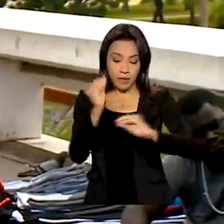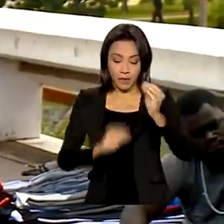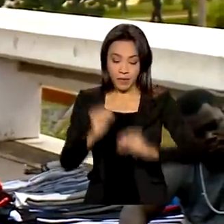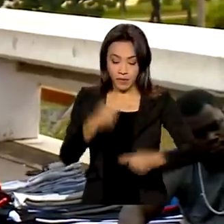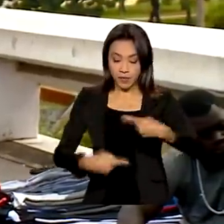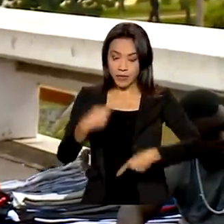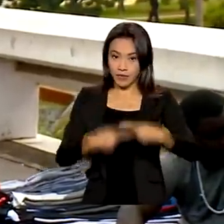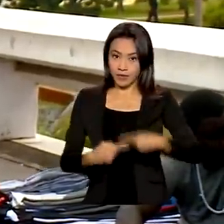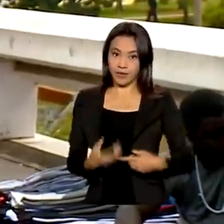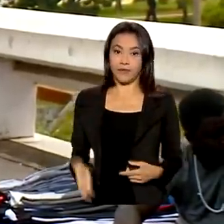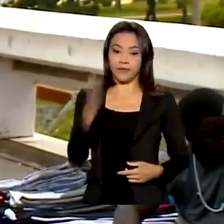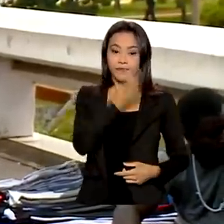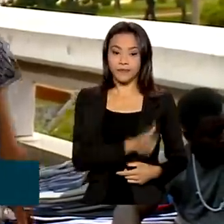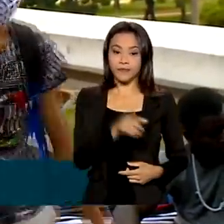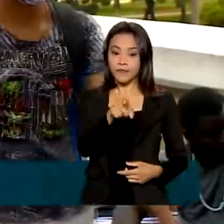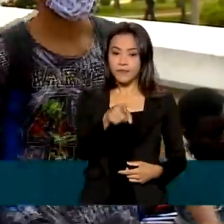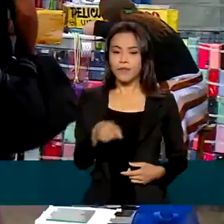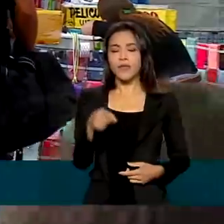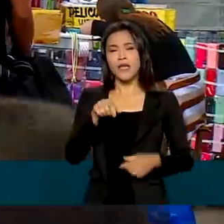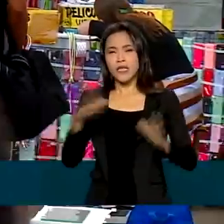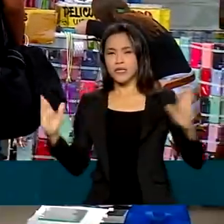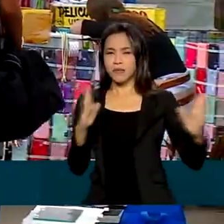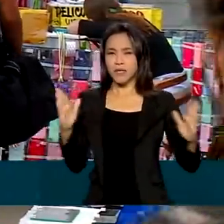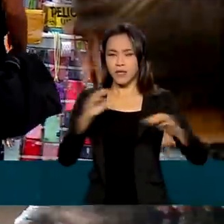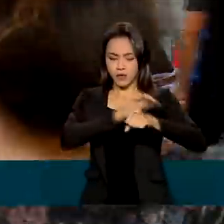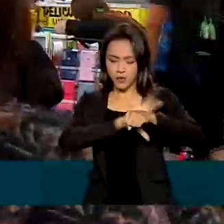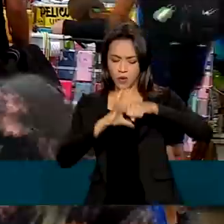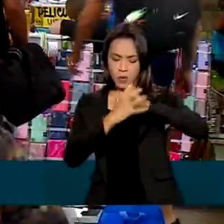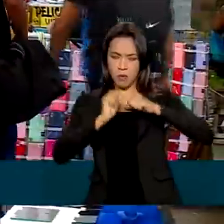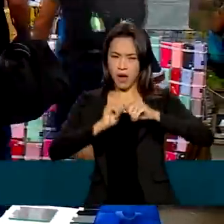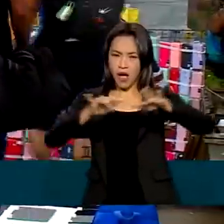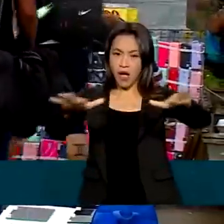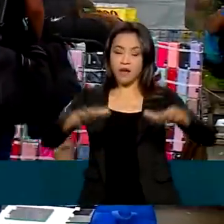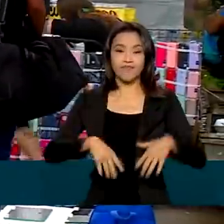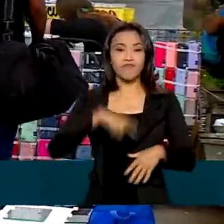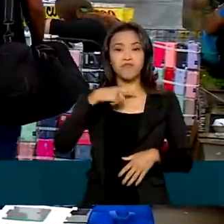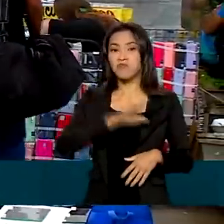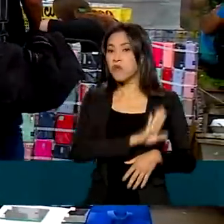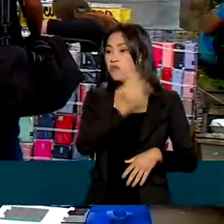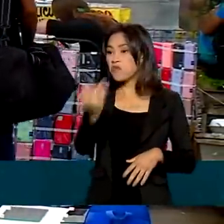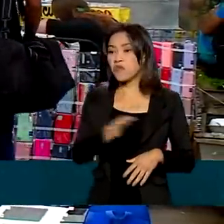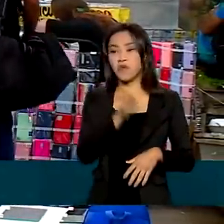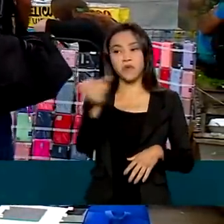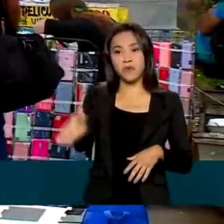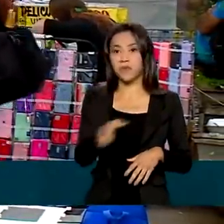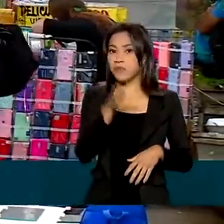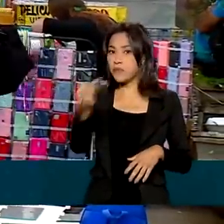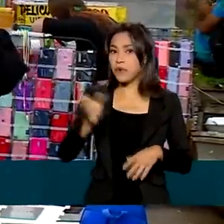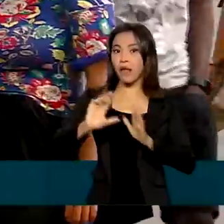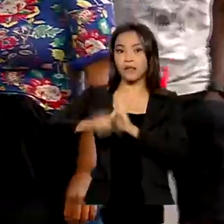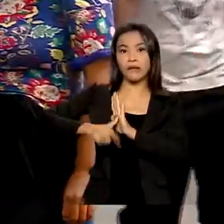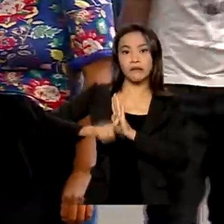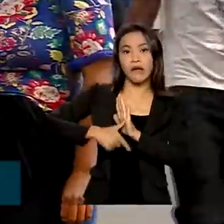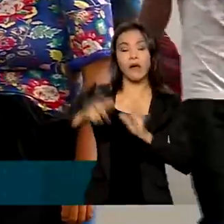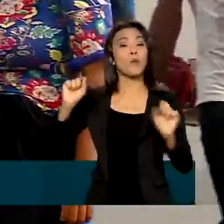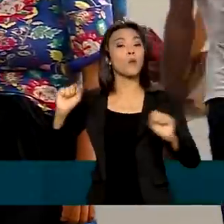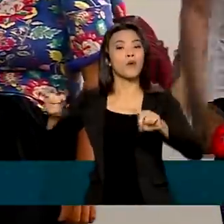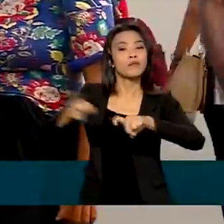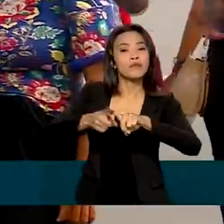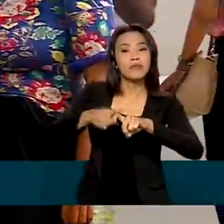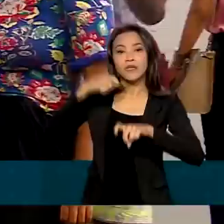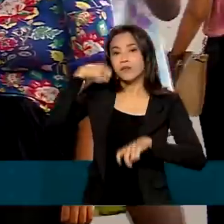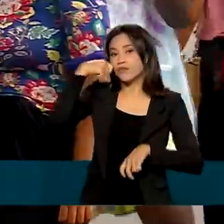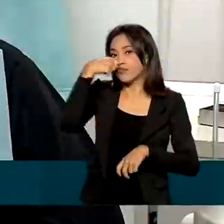Durante a pandemia, muitos brasileiros deixaram de comparecer ou atrasaram a consulta dentária que é